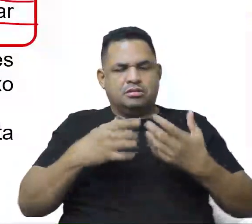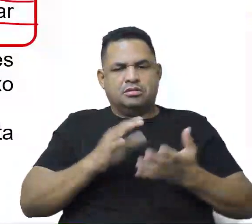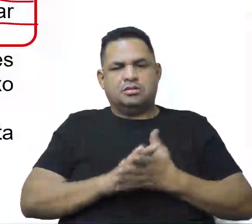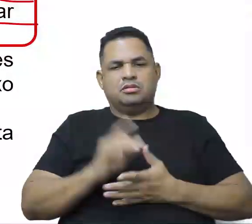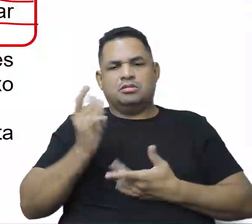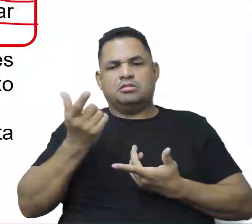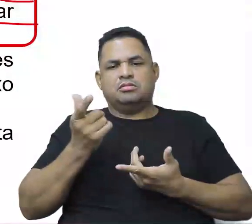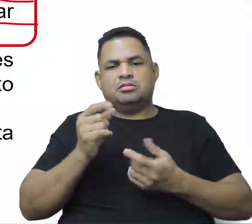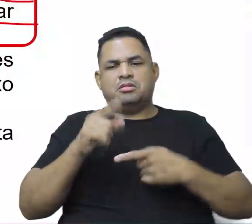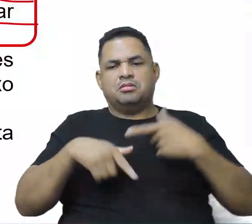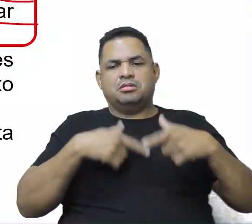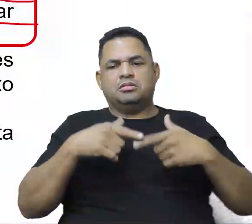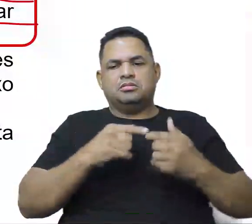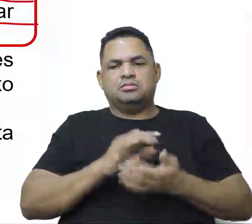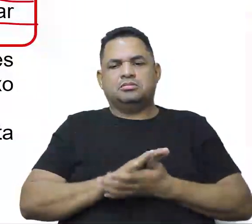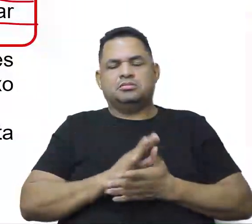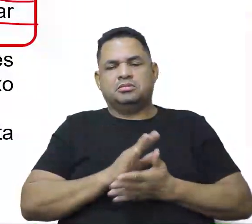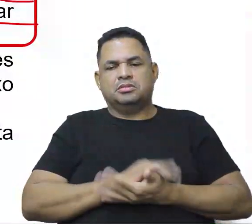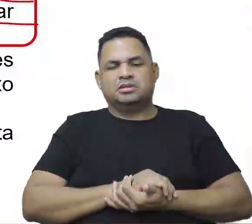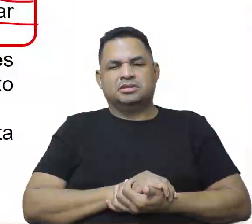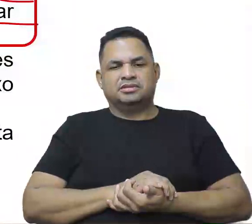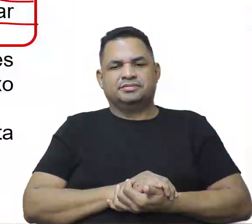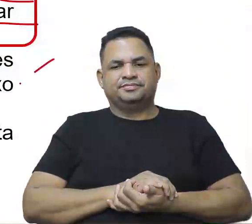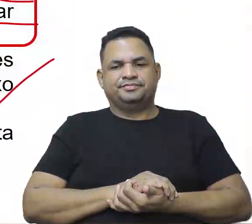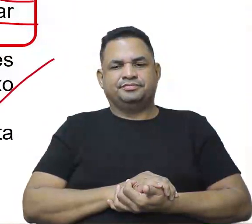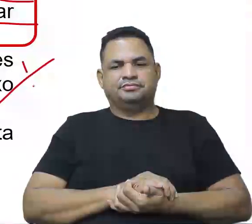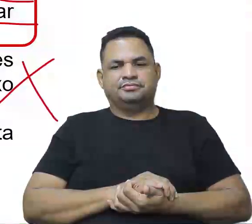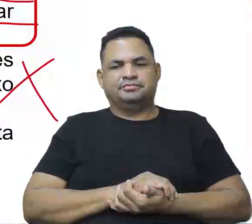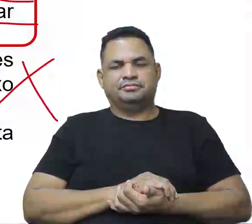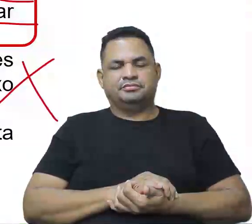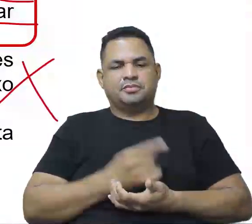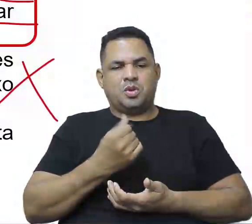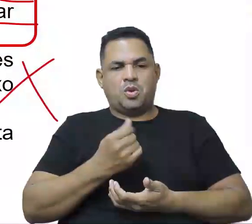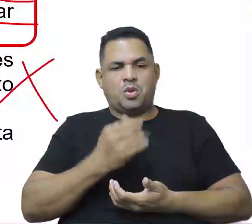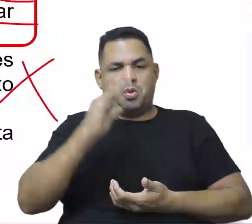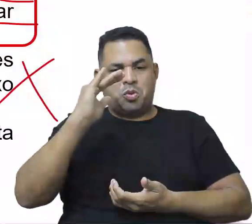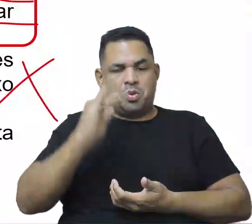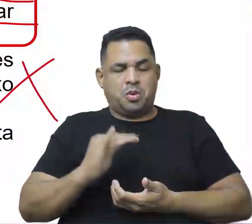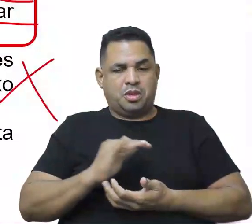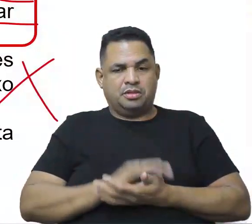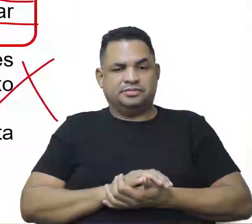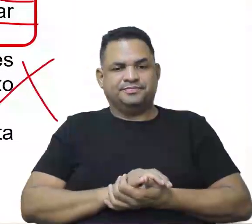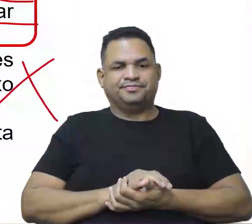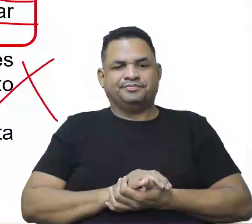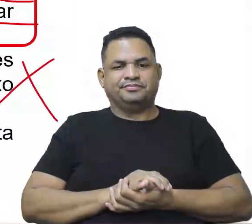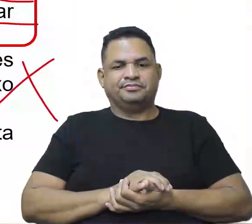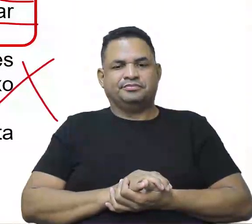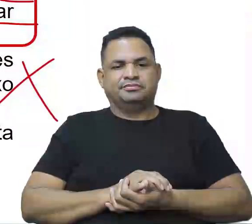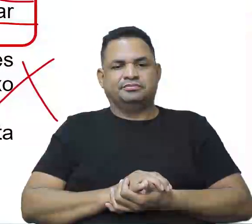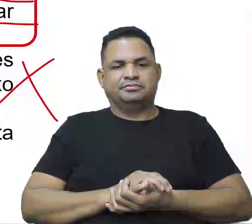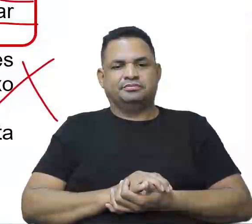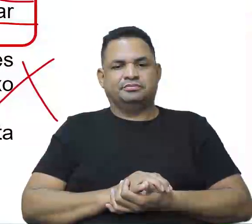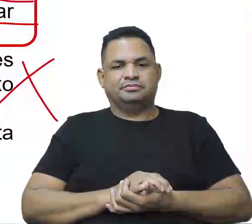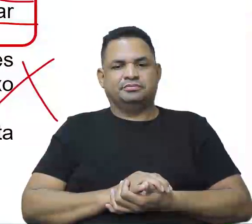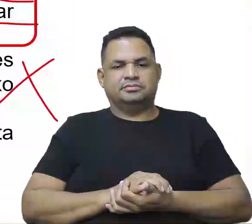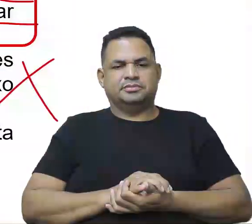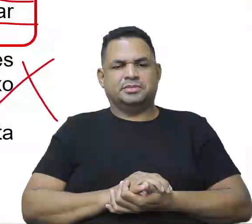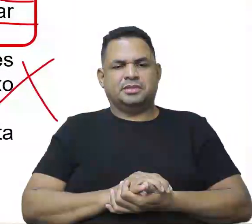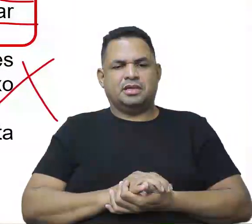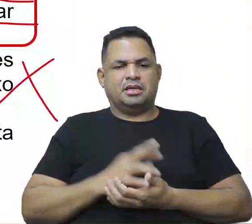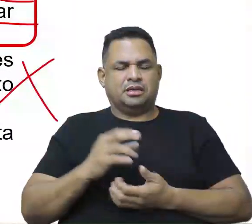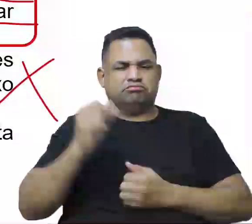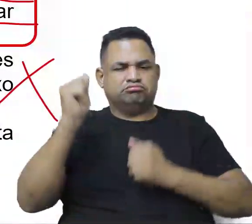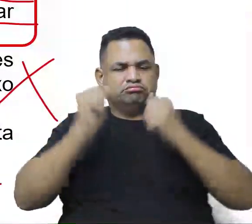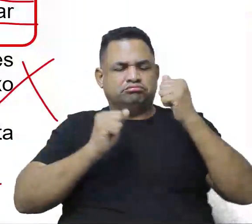indivíduos, com a sua produção influencia, sim, né? Em série de baixo custo, a indústria cultural faz com que o indivíduo reflita. Não,